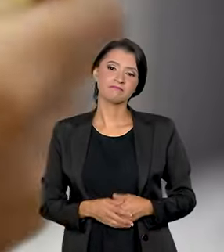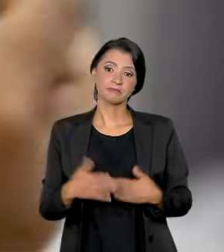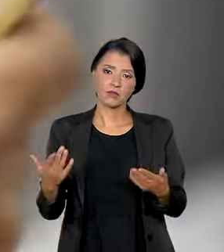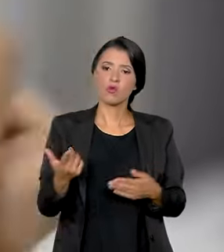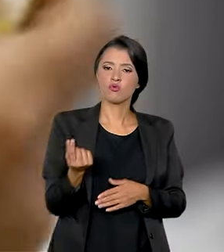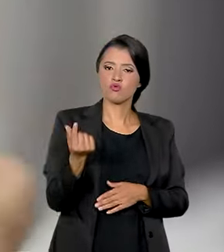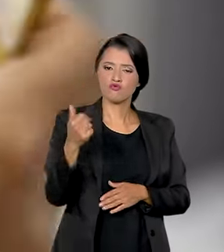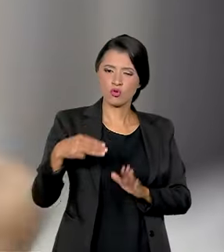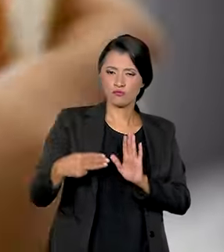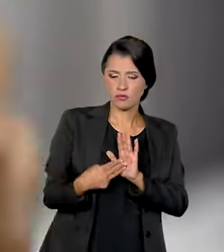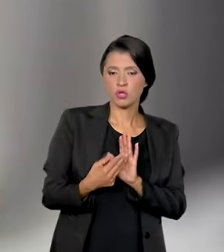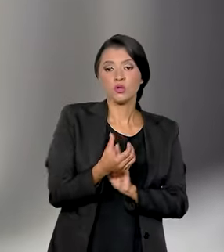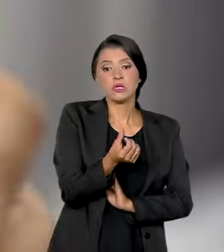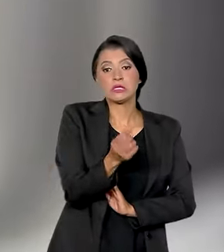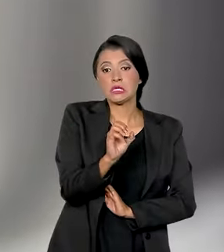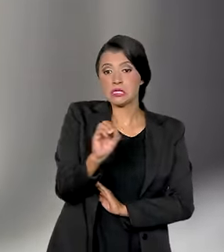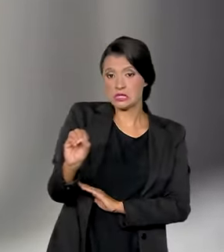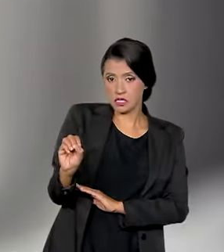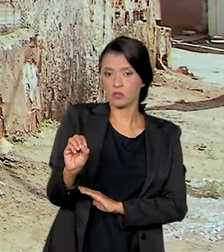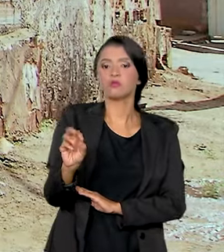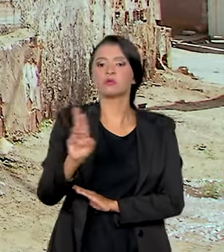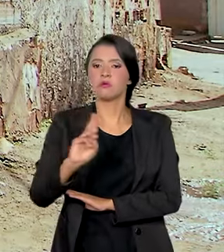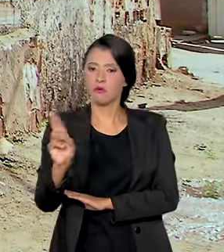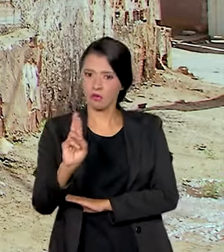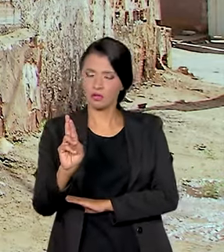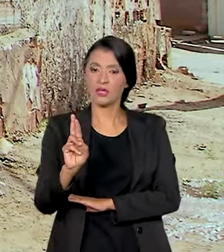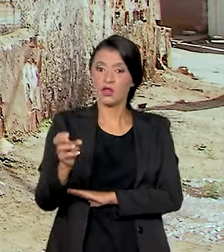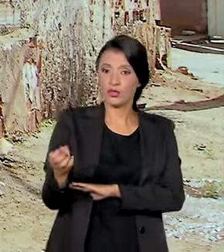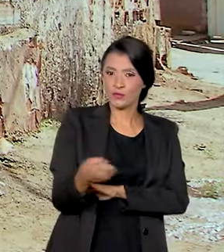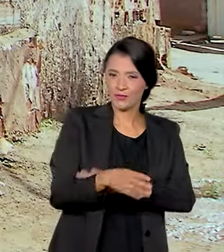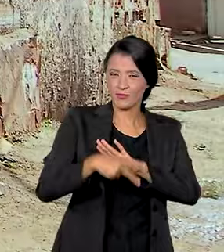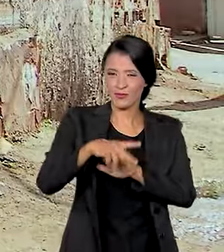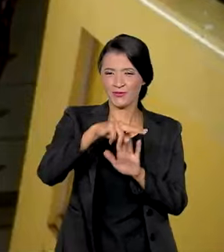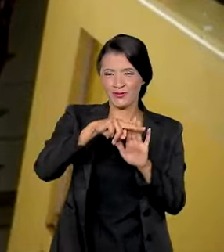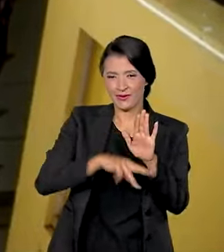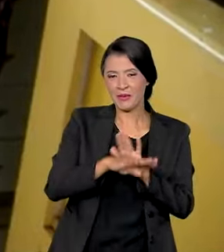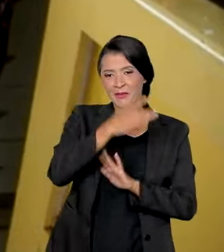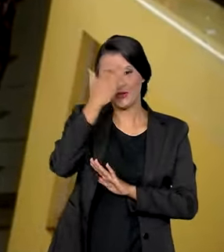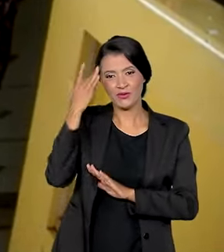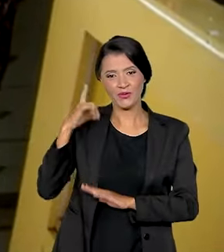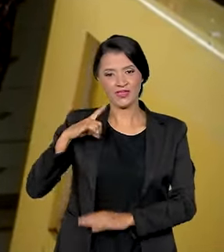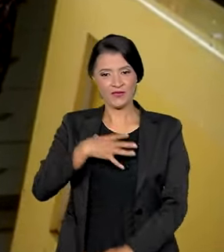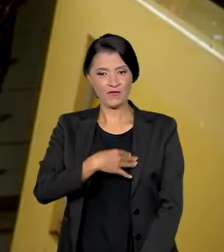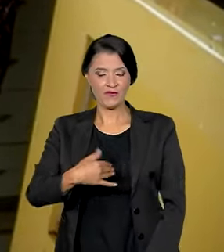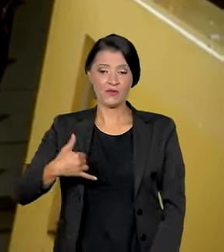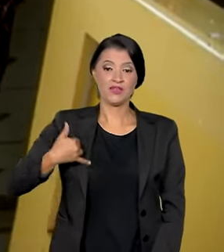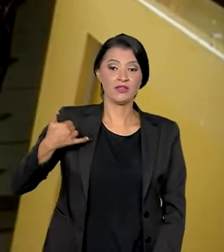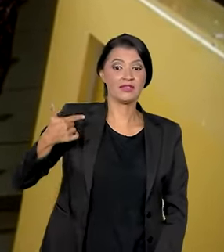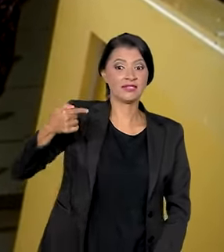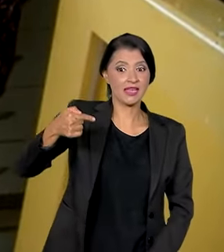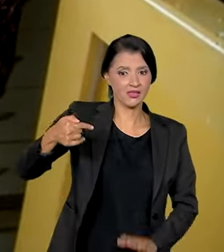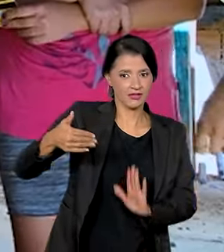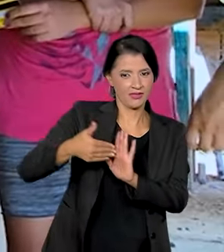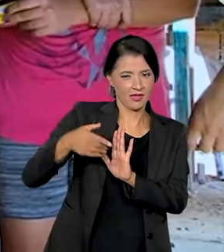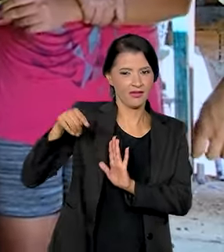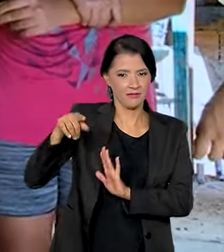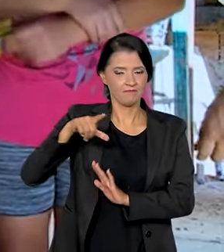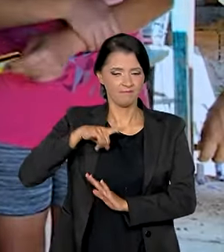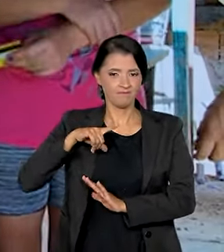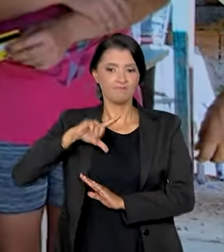Além do valor mínimo de R$ 600,00, entre as novidades do programa, quem tem filho de até 7 anos de idade